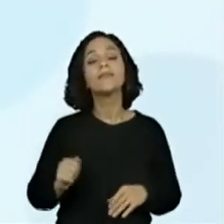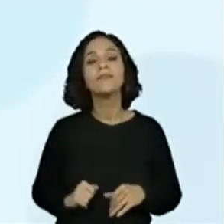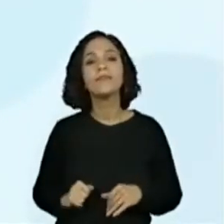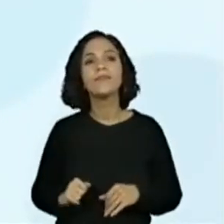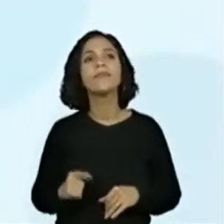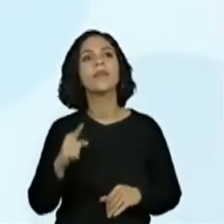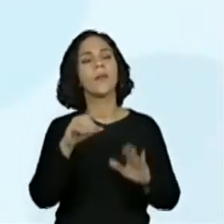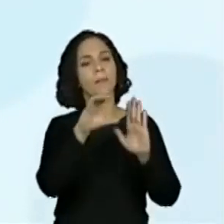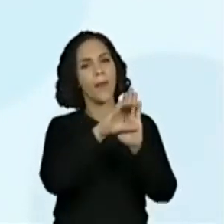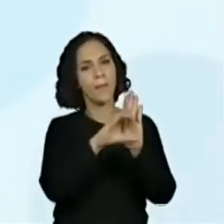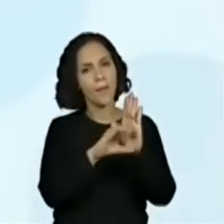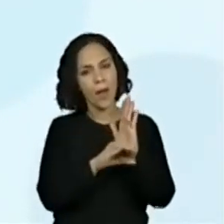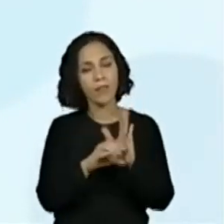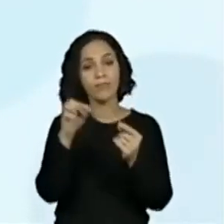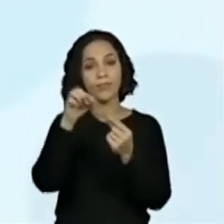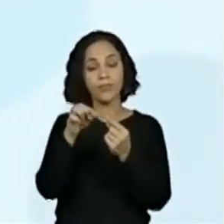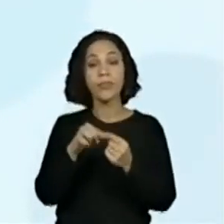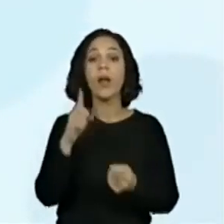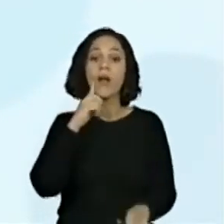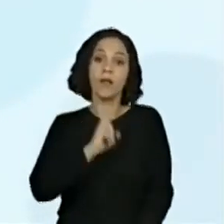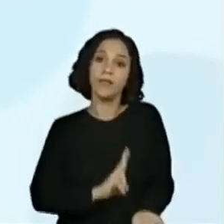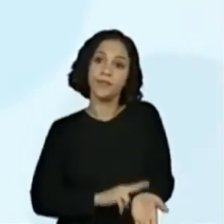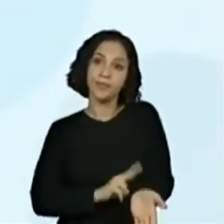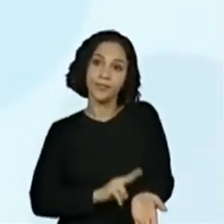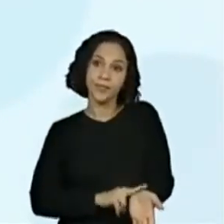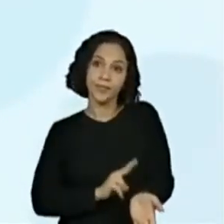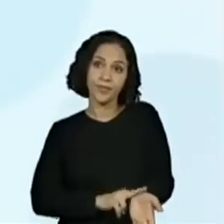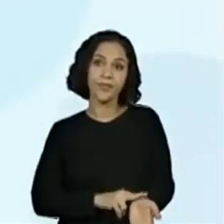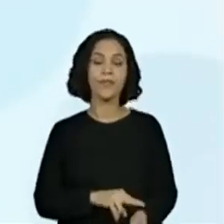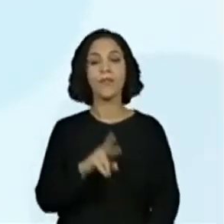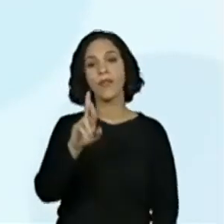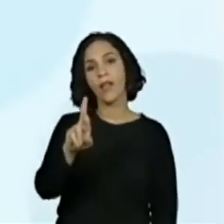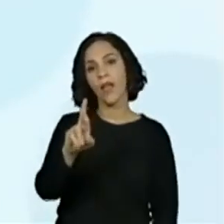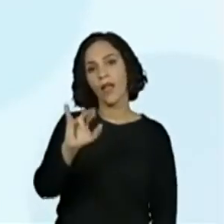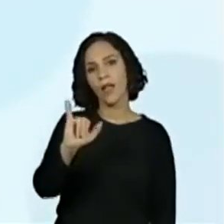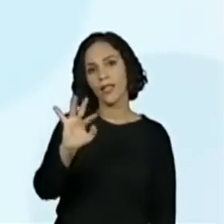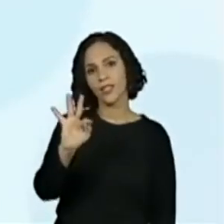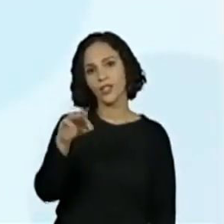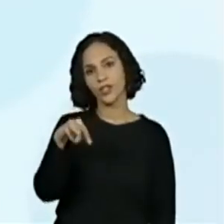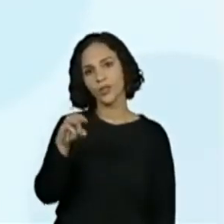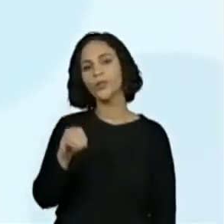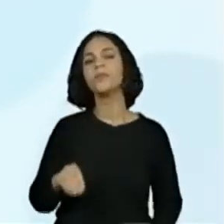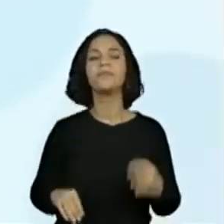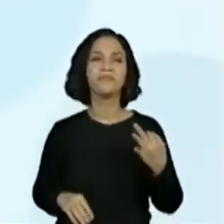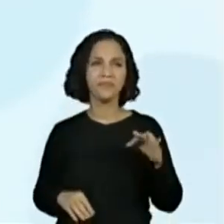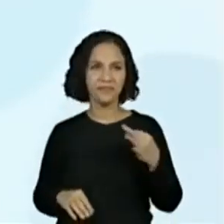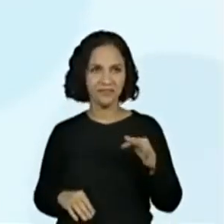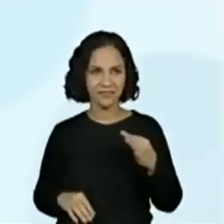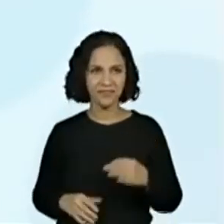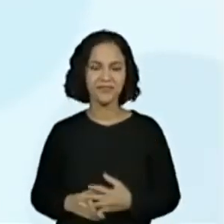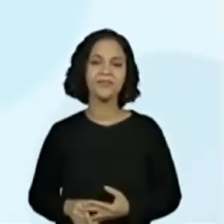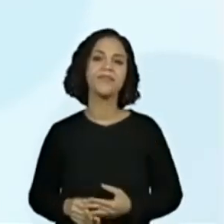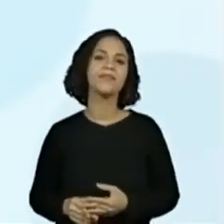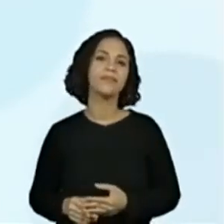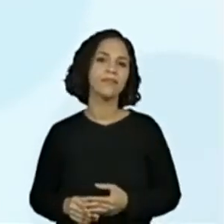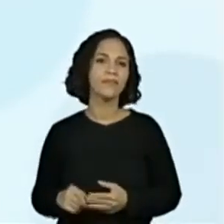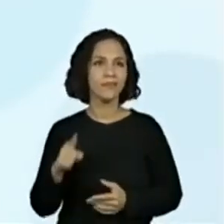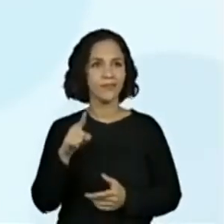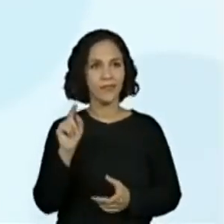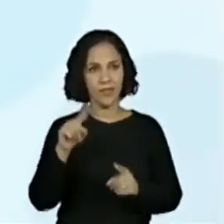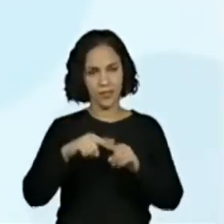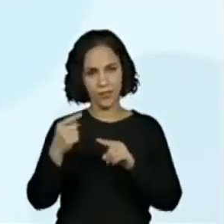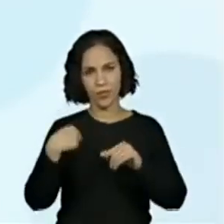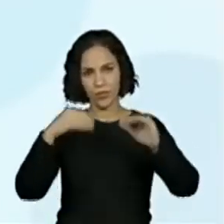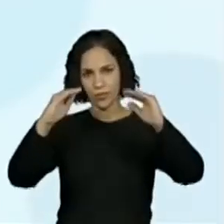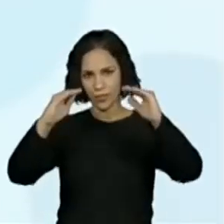Estrofes, rimas, ritmo. Nossa, que show! O ritmo. Eu vou colocar nos parênteses